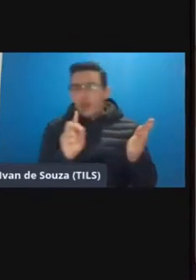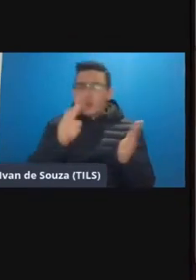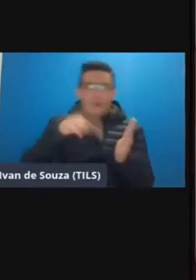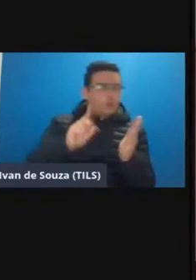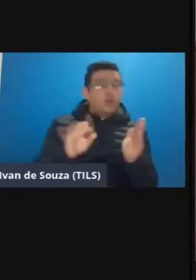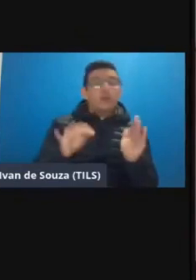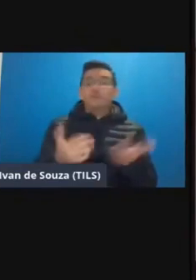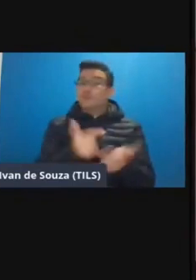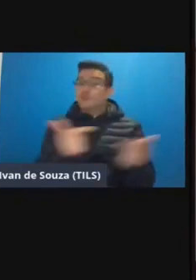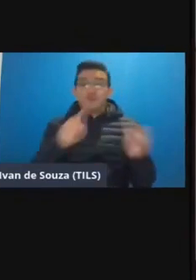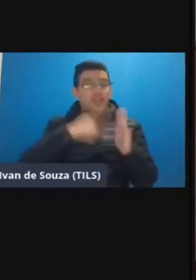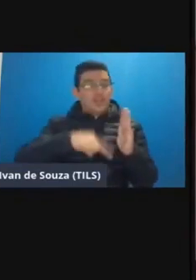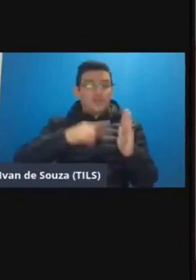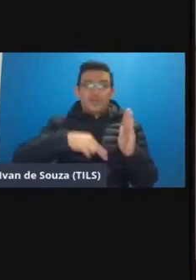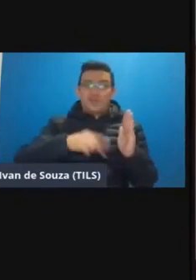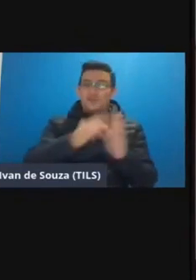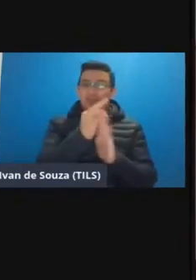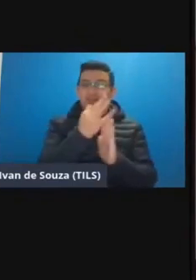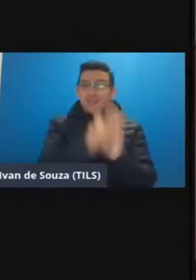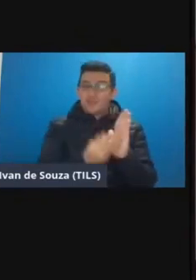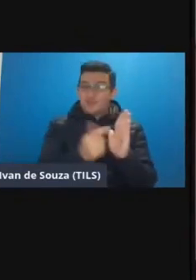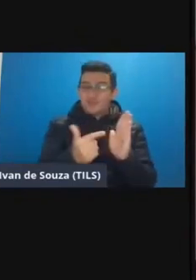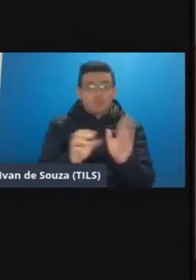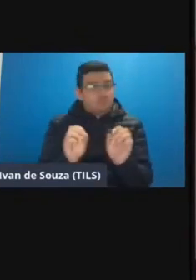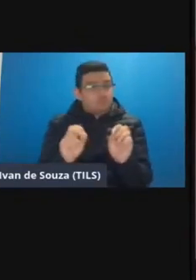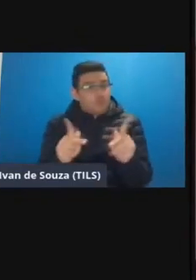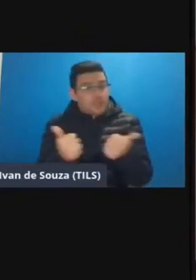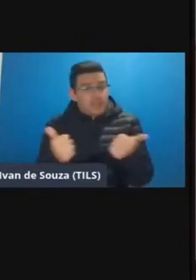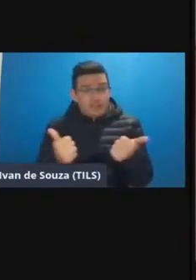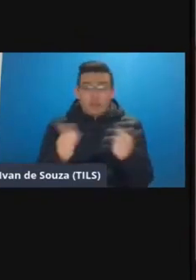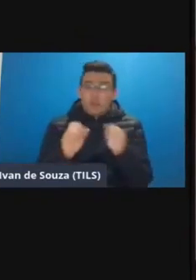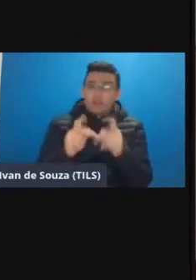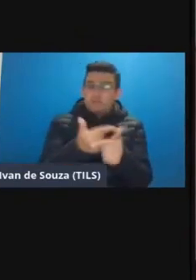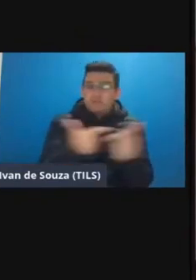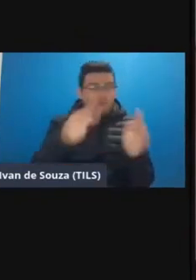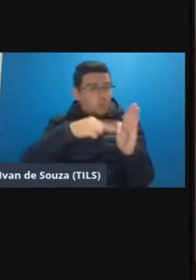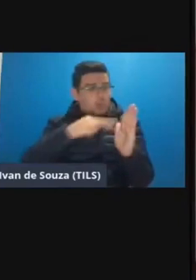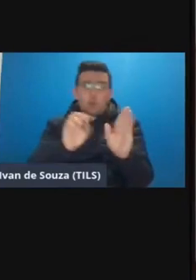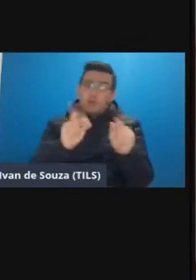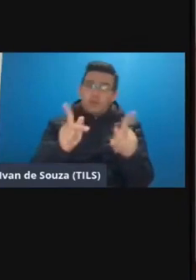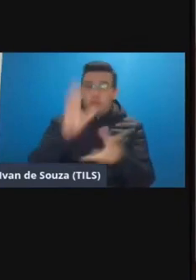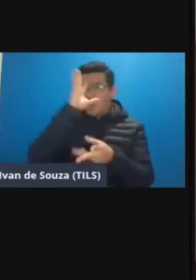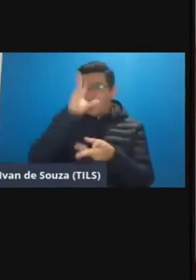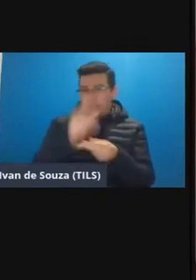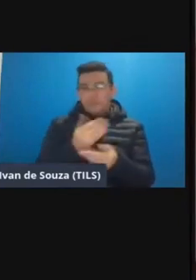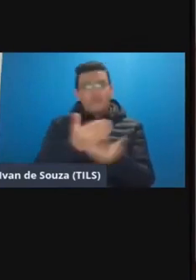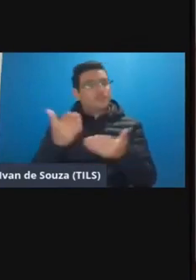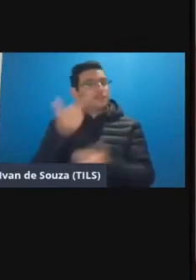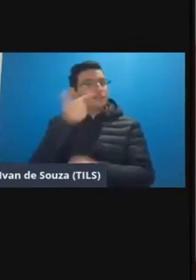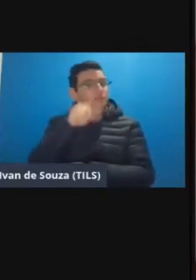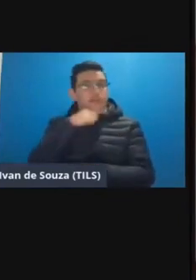não tínhamos a leitura do texto né e tudo bem ok entendo o acolho que vocês não conseguiram para esse